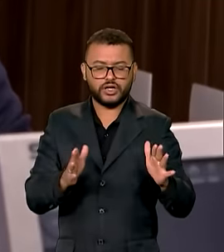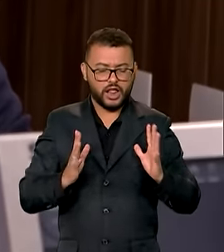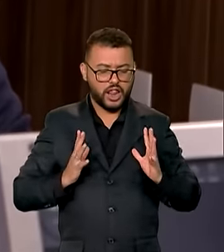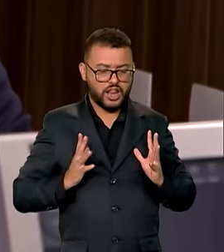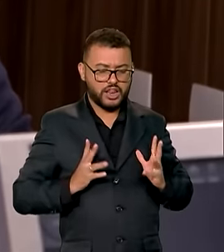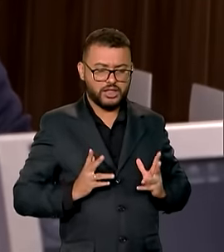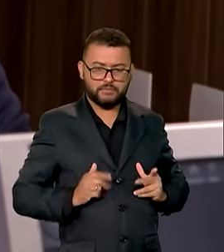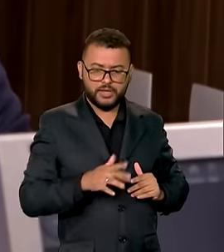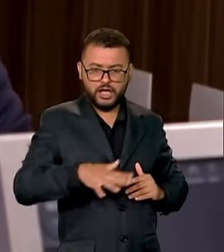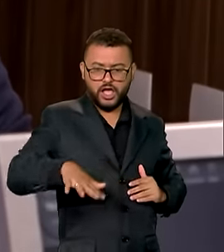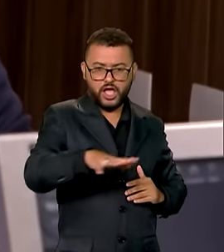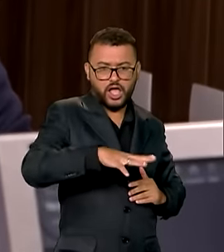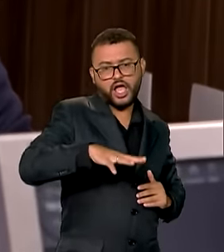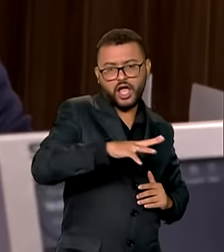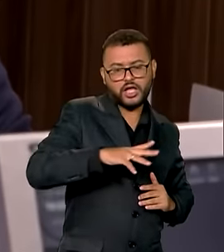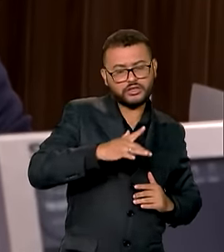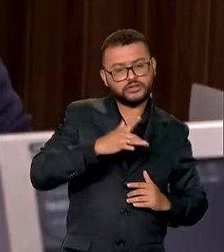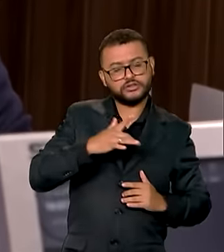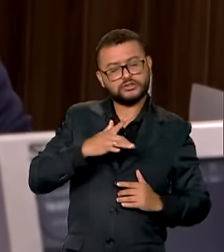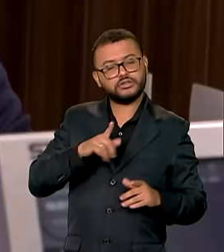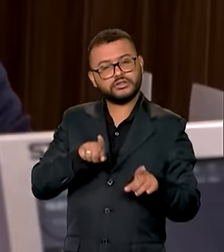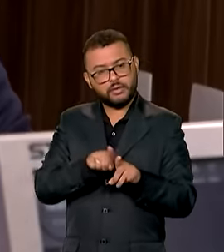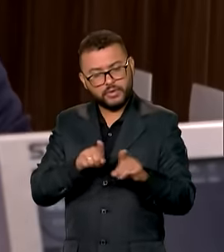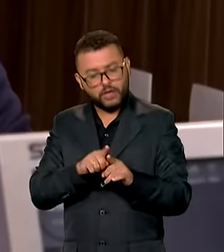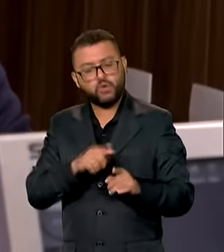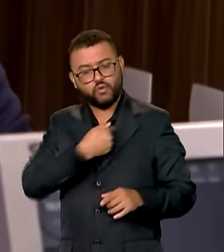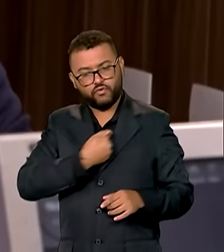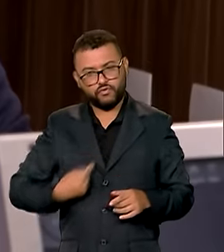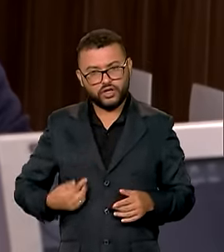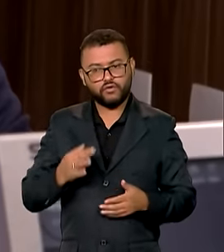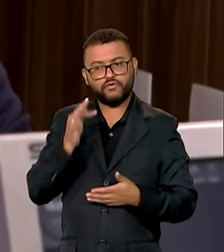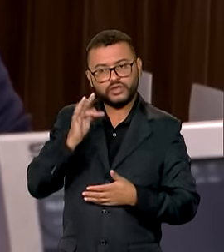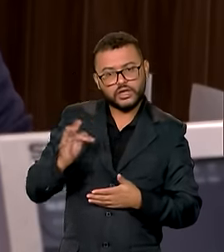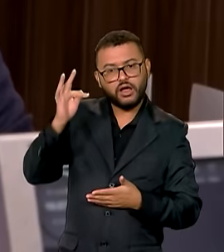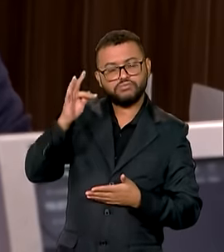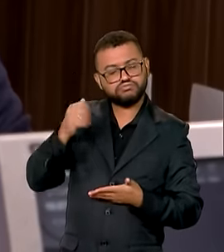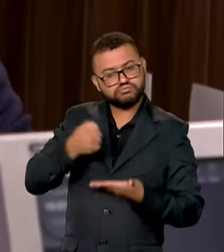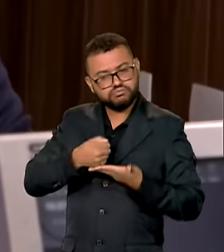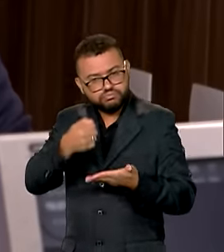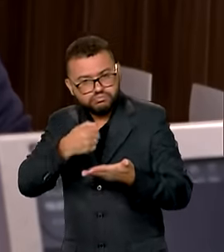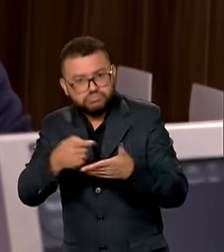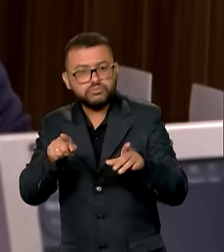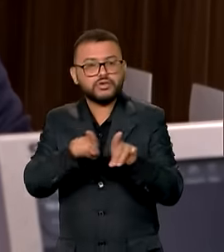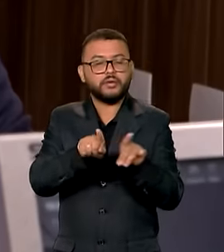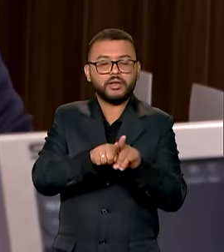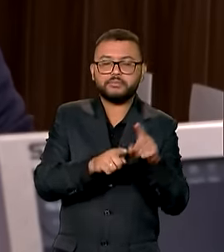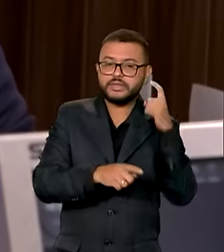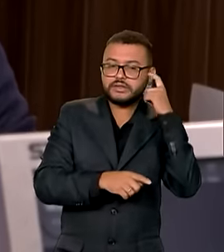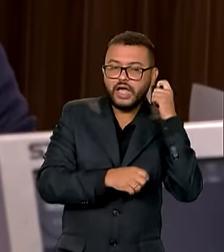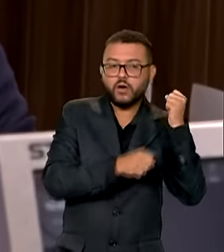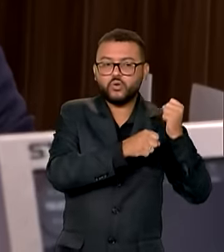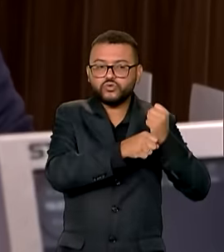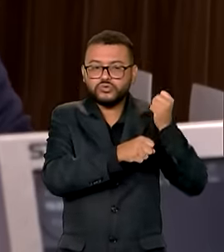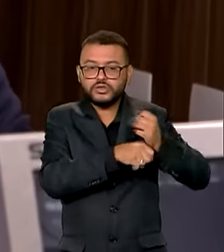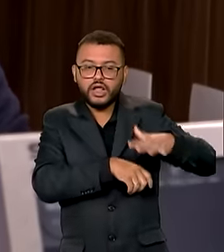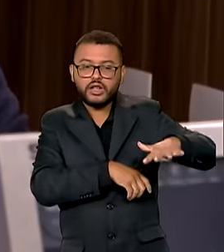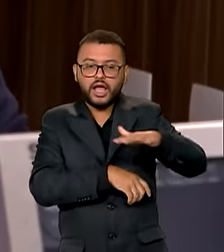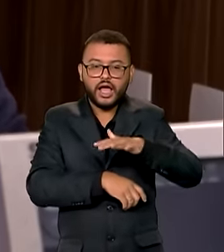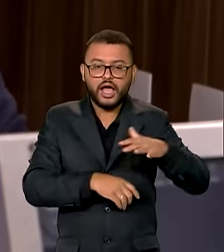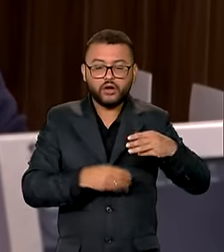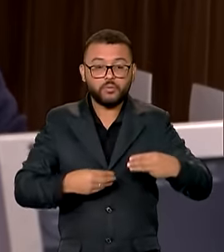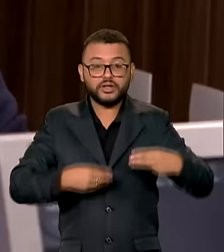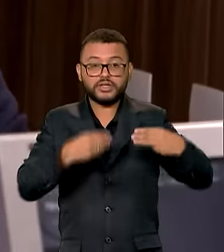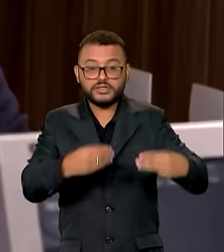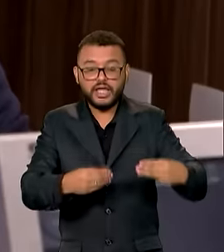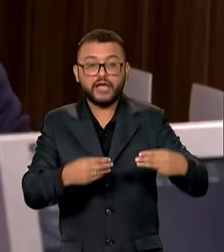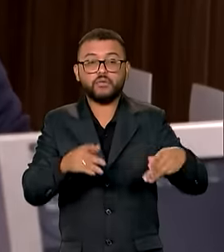pública no Rio Grande do Sul, o governo federal tem dado apoio através desses planos de trabalho. E reconstrução, sobretudo na área do Ministério da Integração e